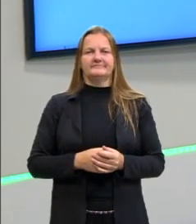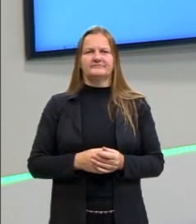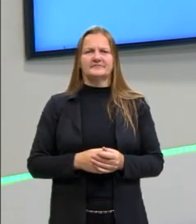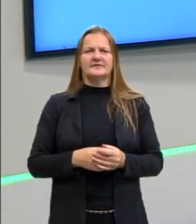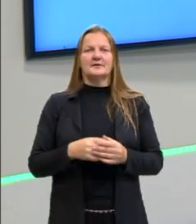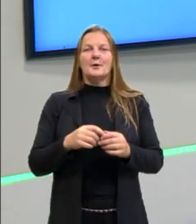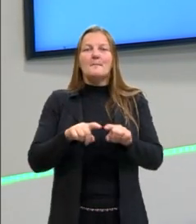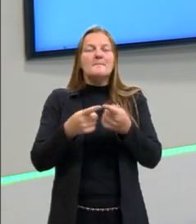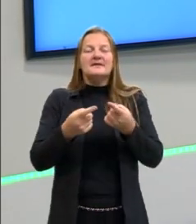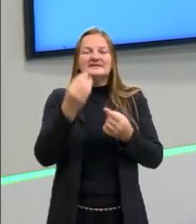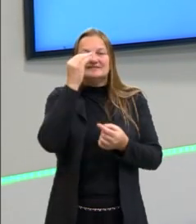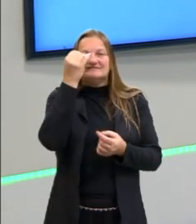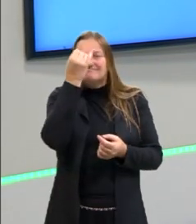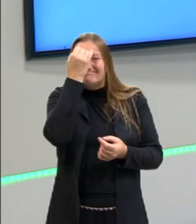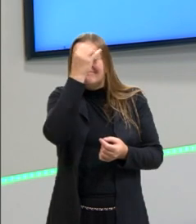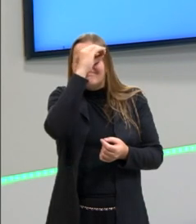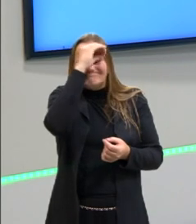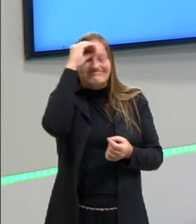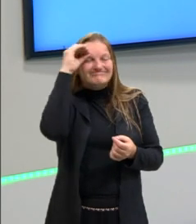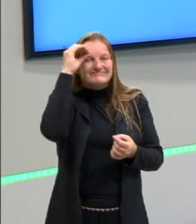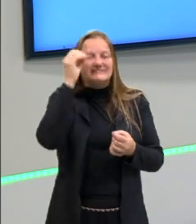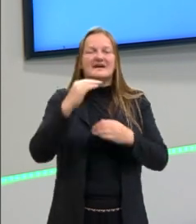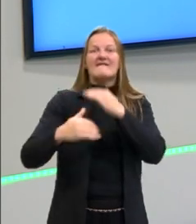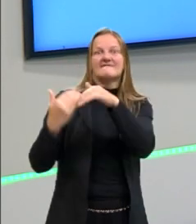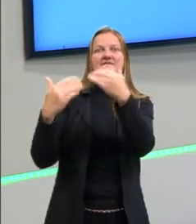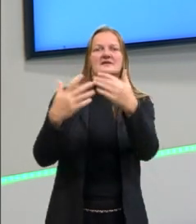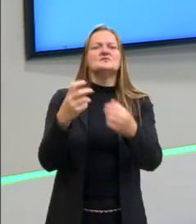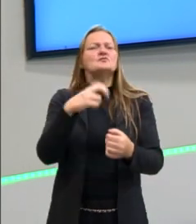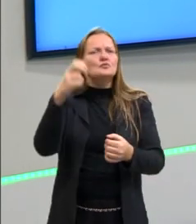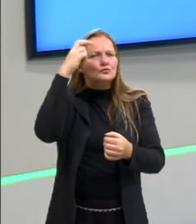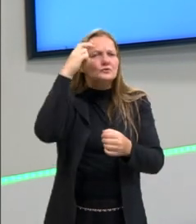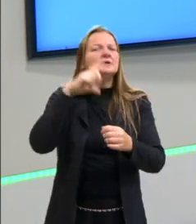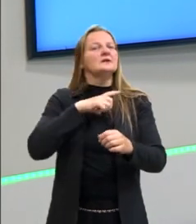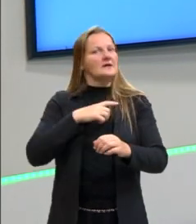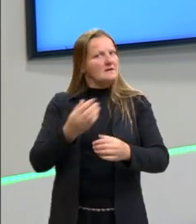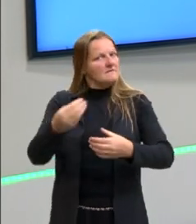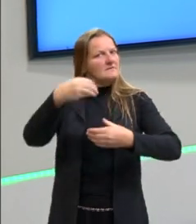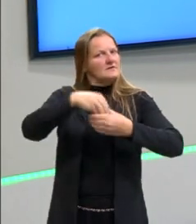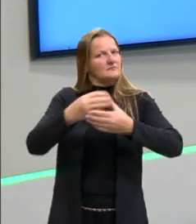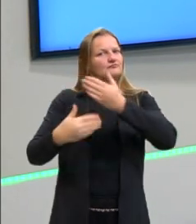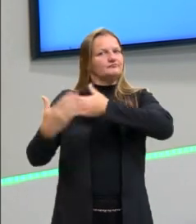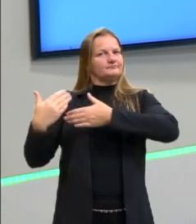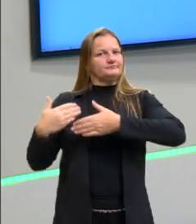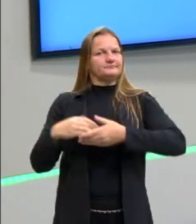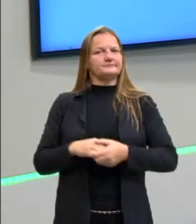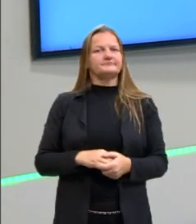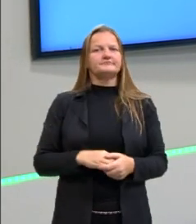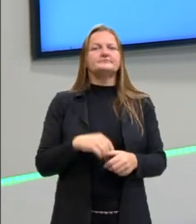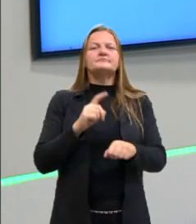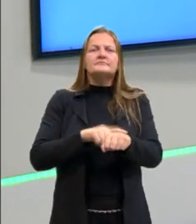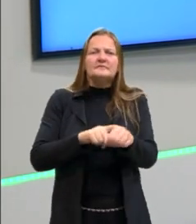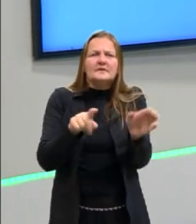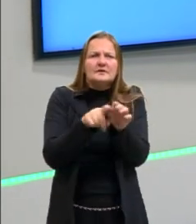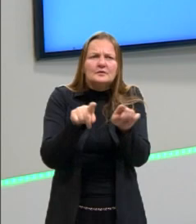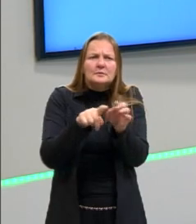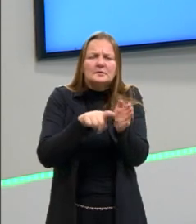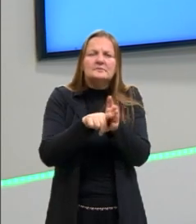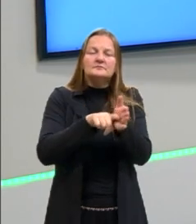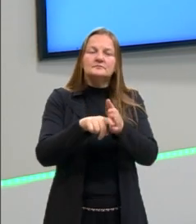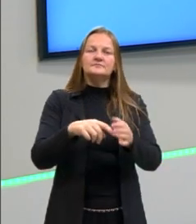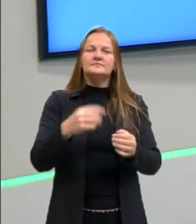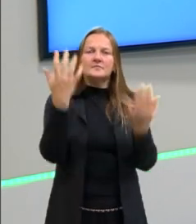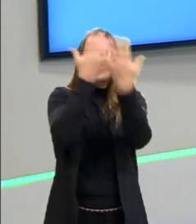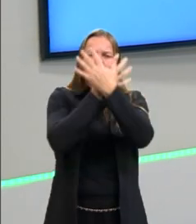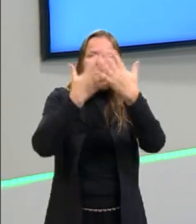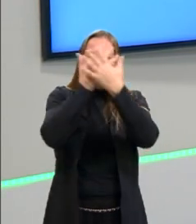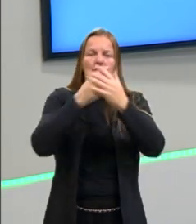avanços, uma série de contribuições culturais que surgiram nesse momento. Uma outra questão é que a gente falar que foi uma Idade das